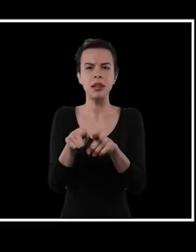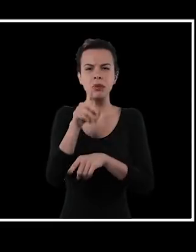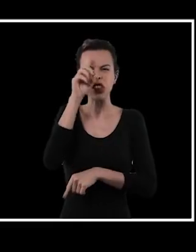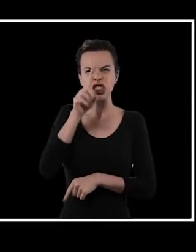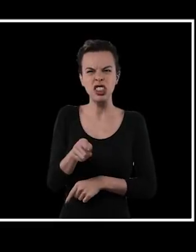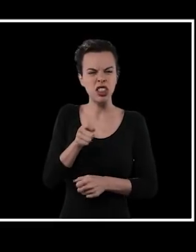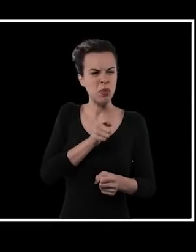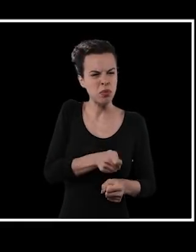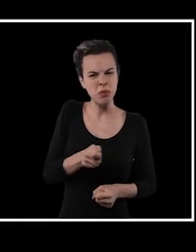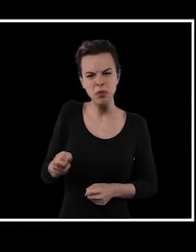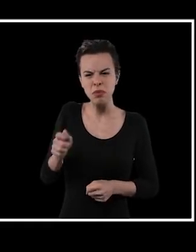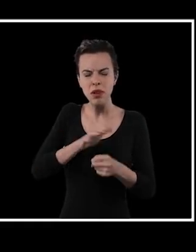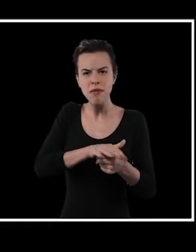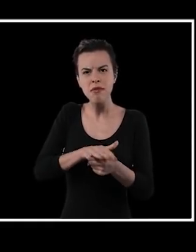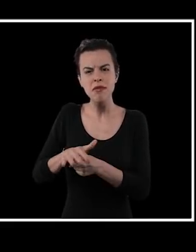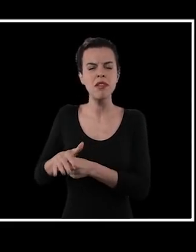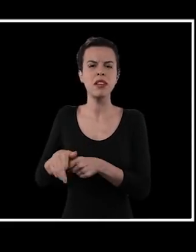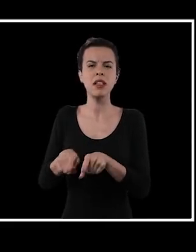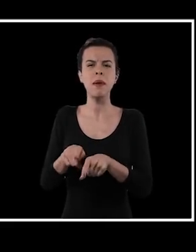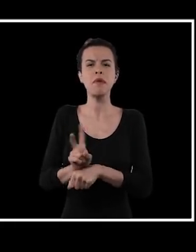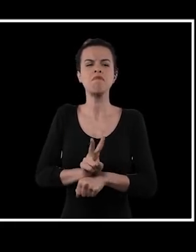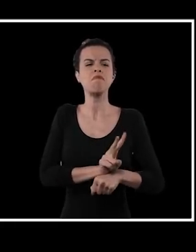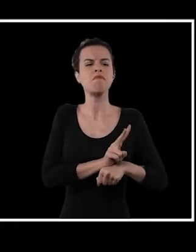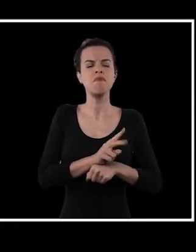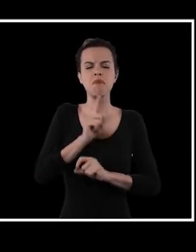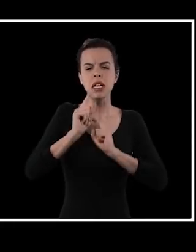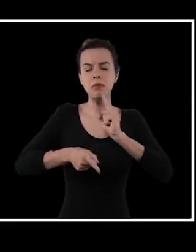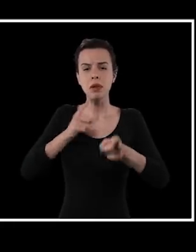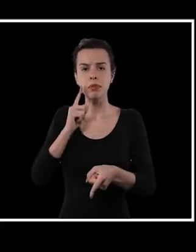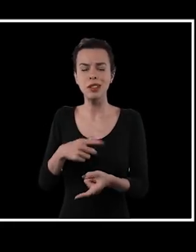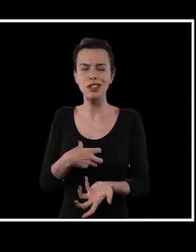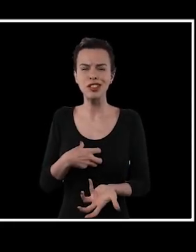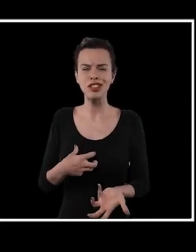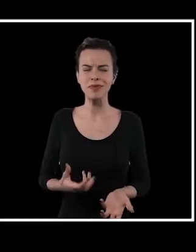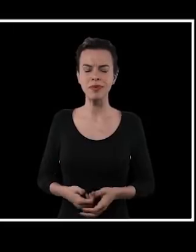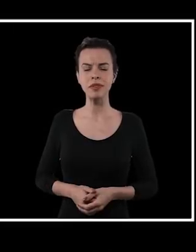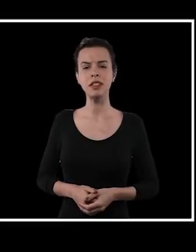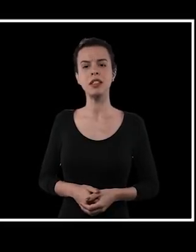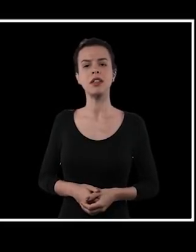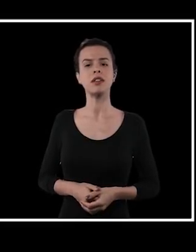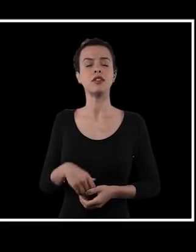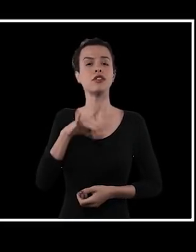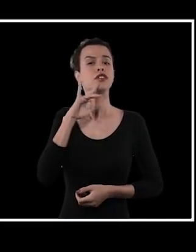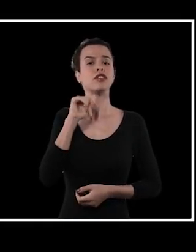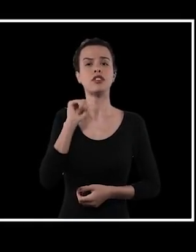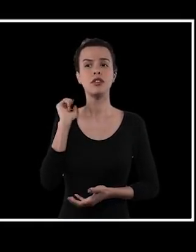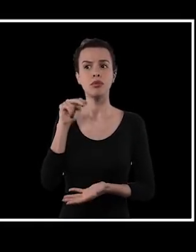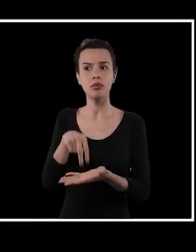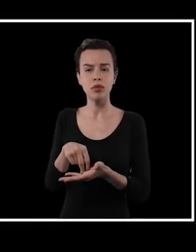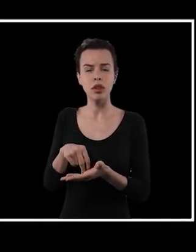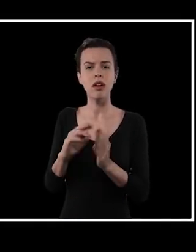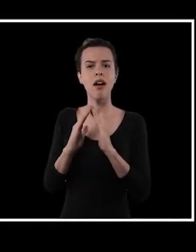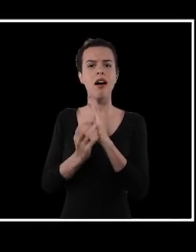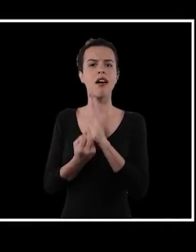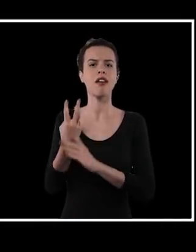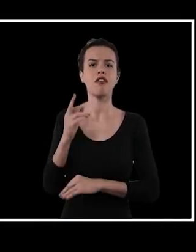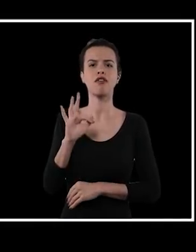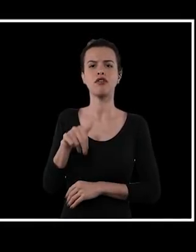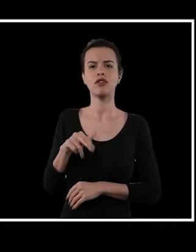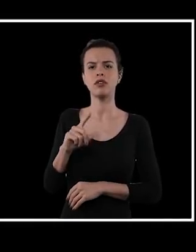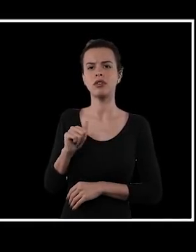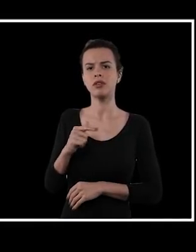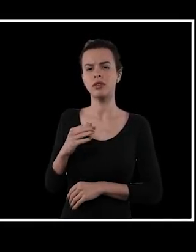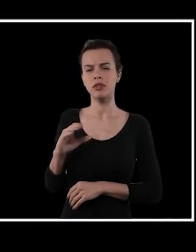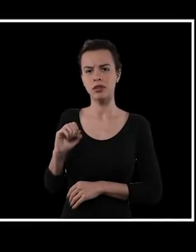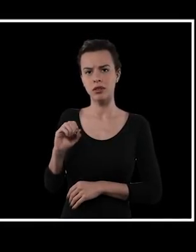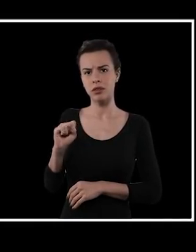é grade para todo lado, direção super repressiva, inspetor super autoritário. E no dia que eu pisei numa